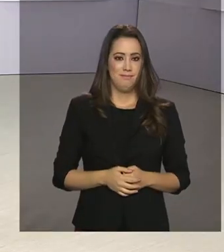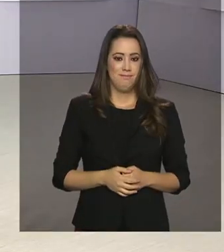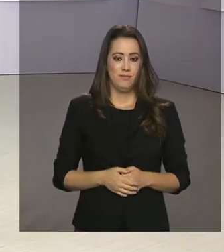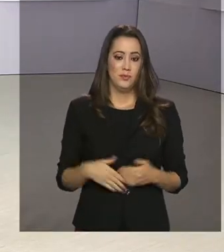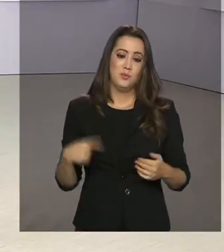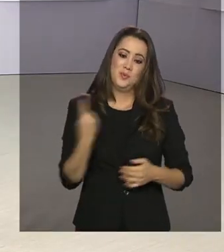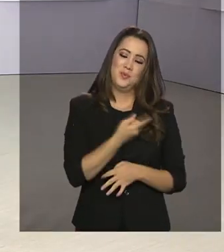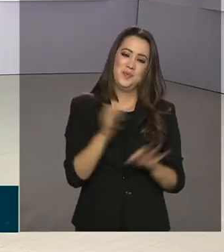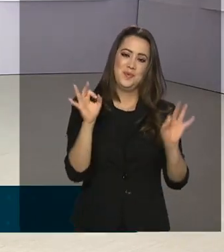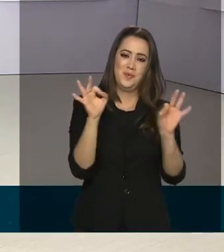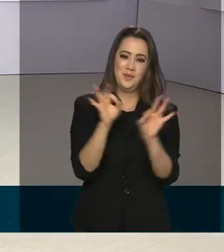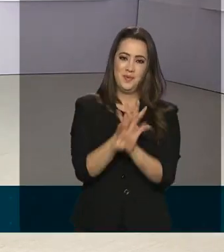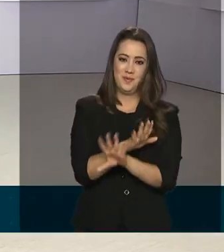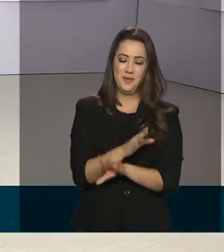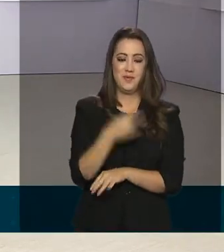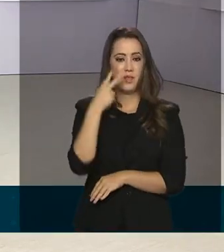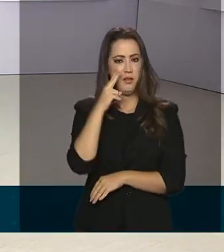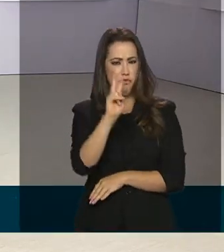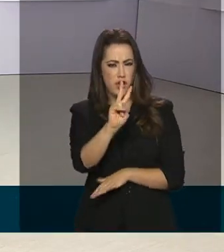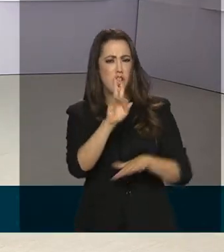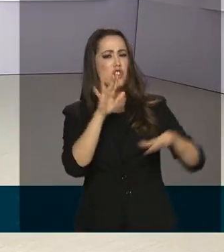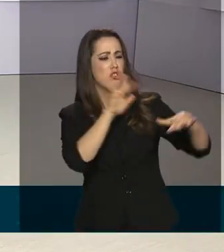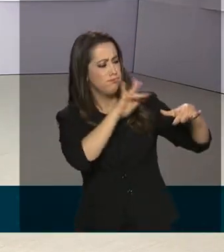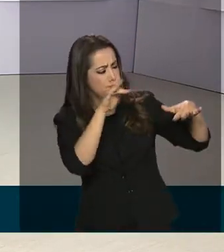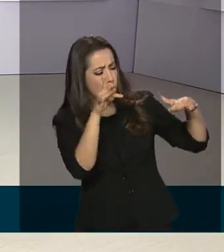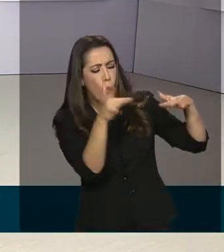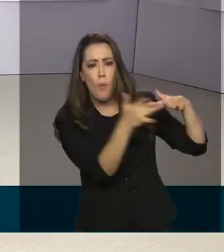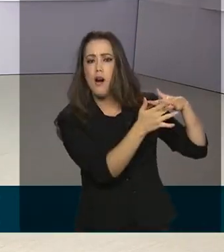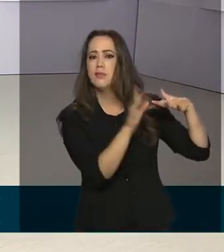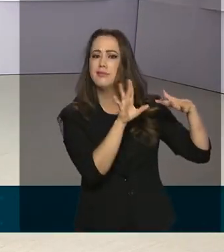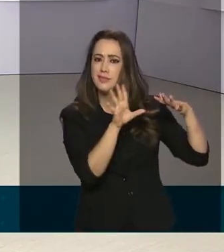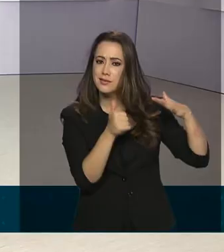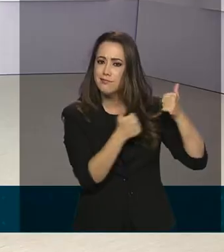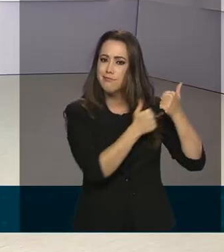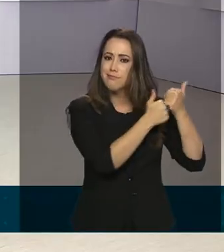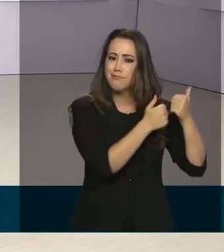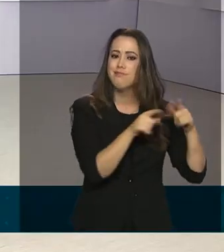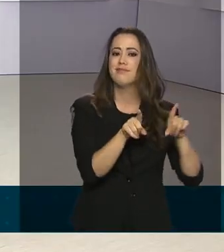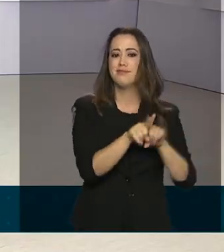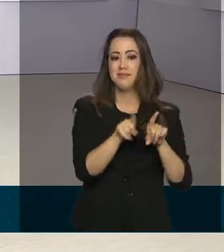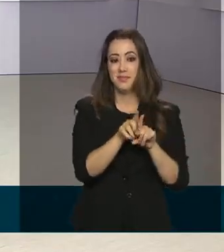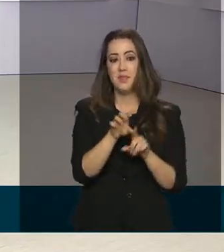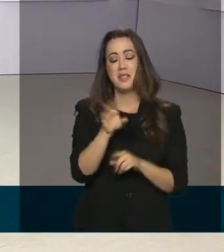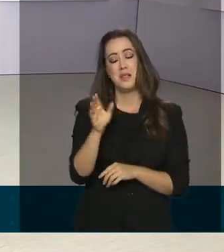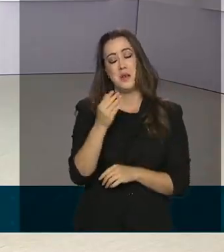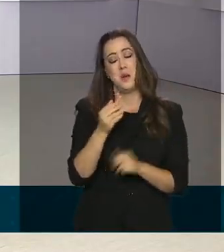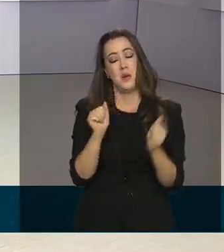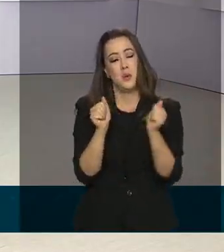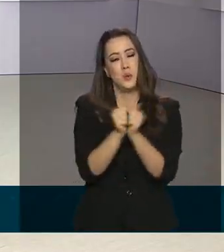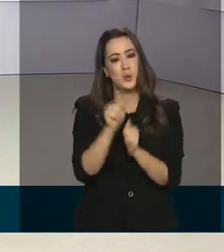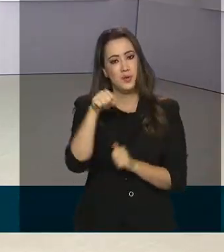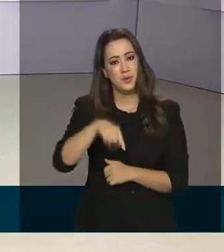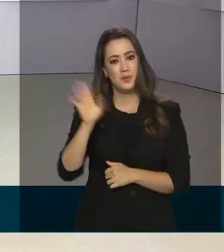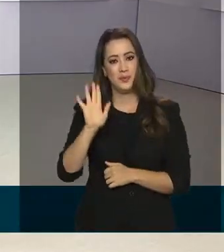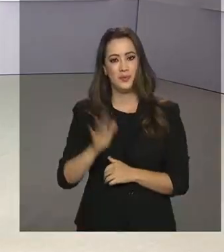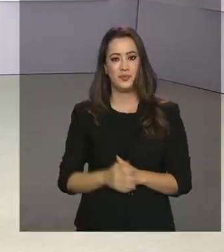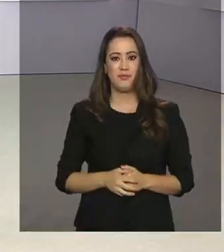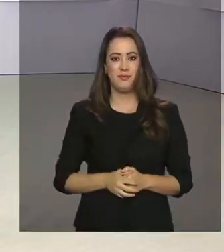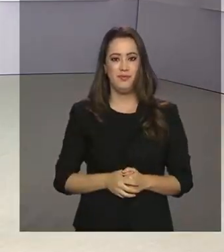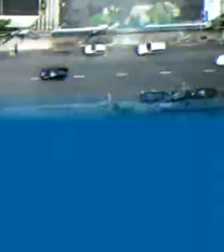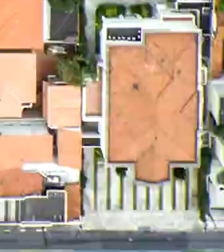E a gente fica por aqui. Confira essas e outras notícias em nossas redes sociais. Continue com a gente. Tchau!